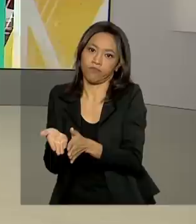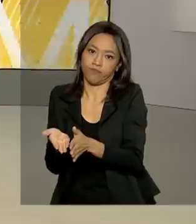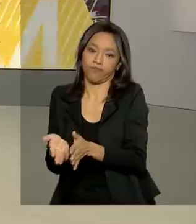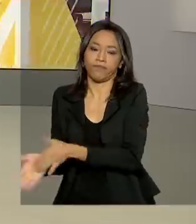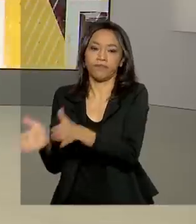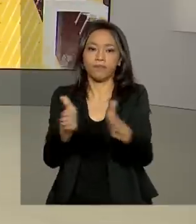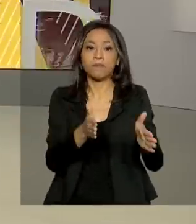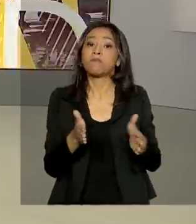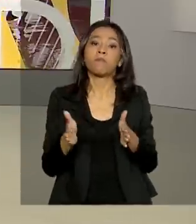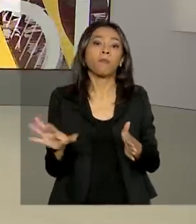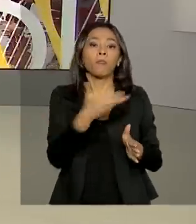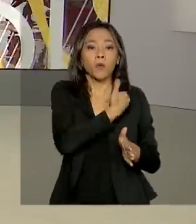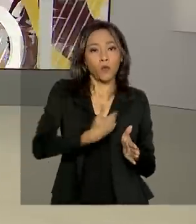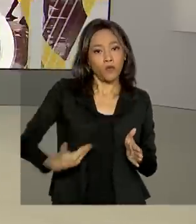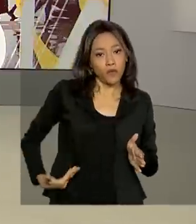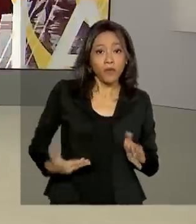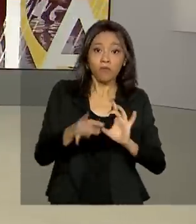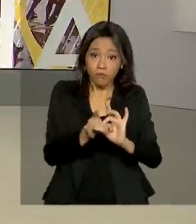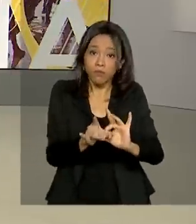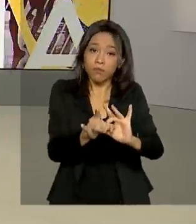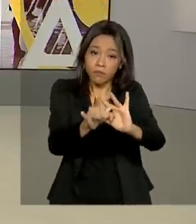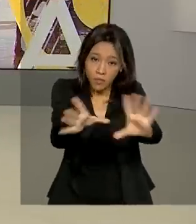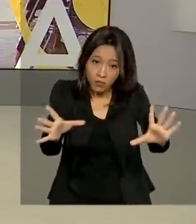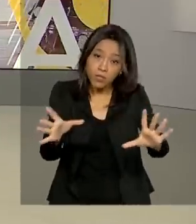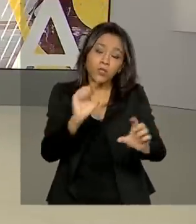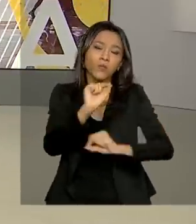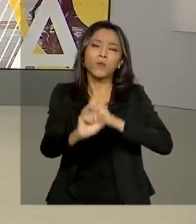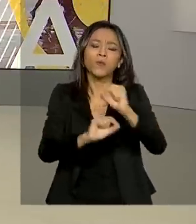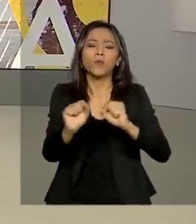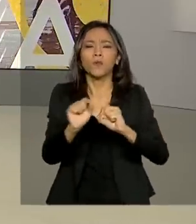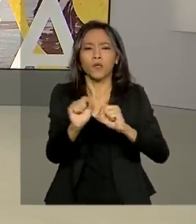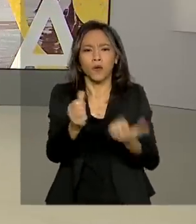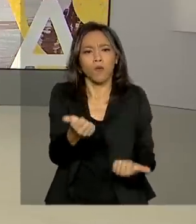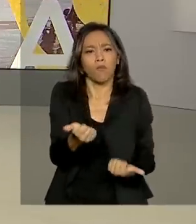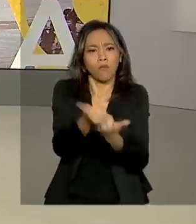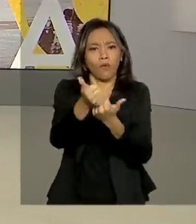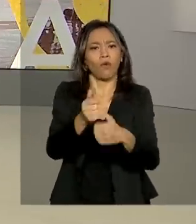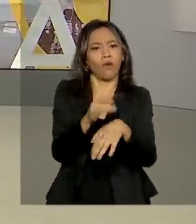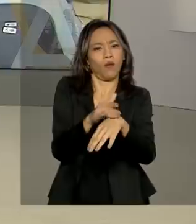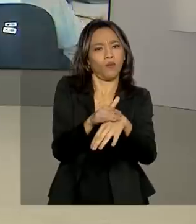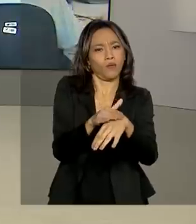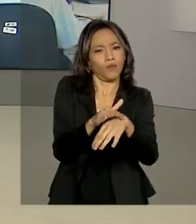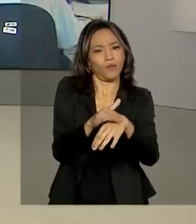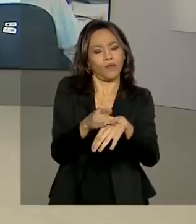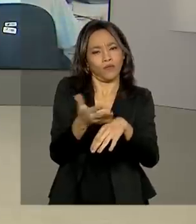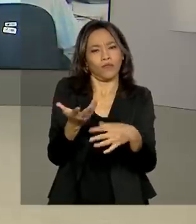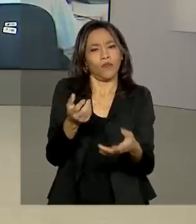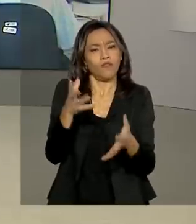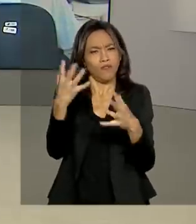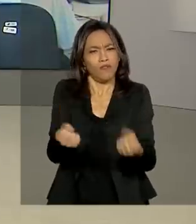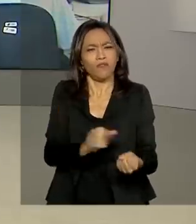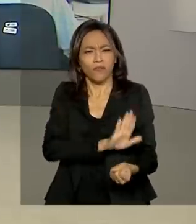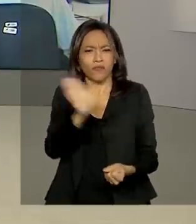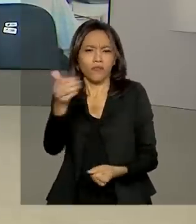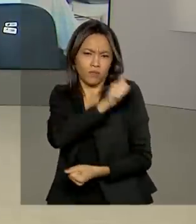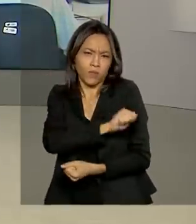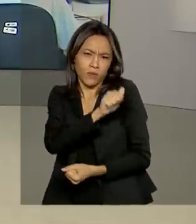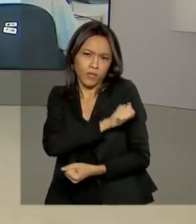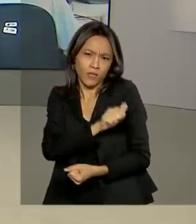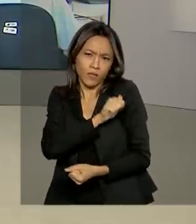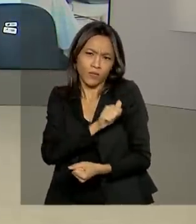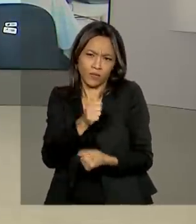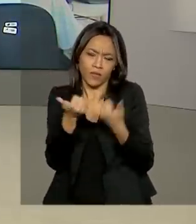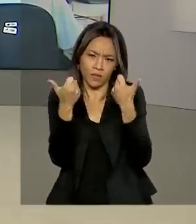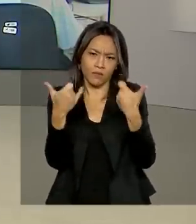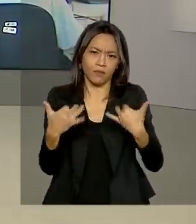O governo autorizou a prorrogação automática do auxílio-doença. Vamos ao Rio de Janeiro. A repórter Cláudia Boiunga explica agora